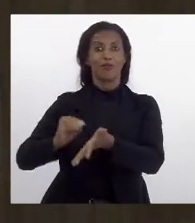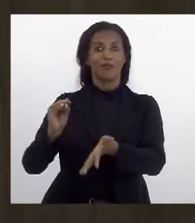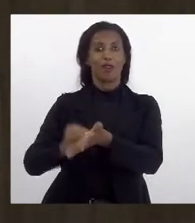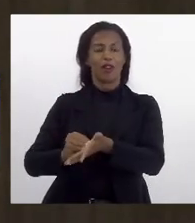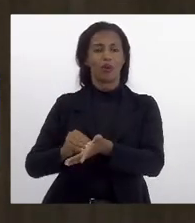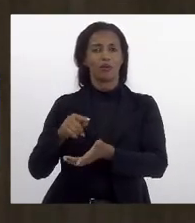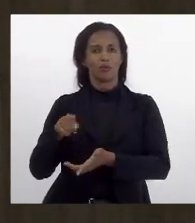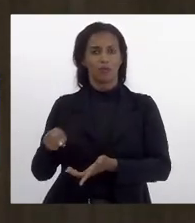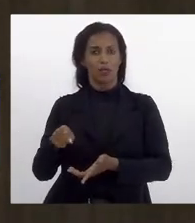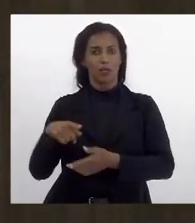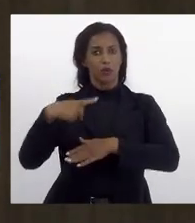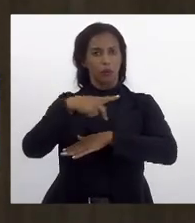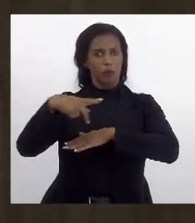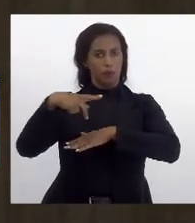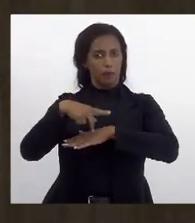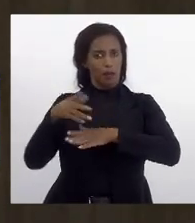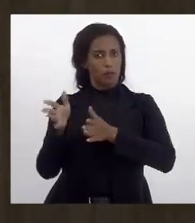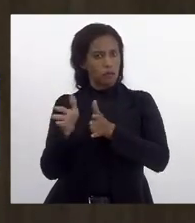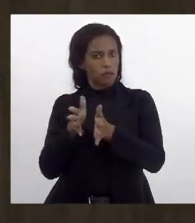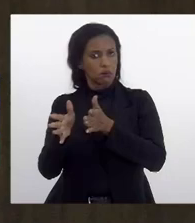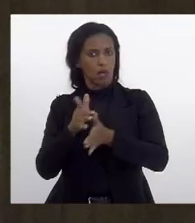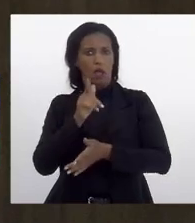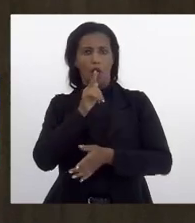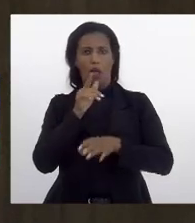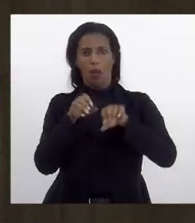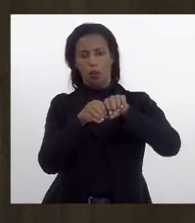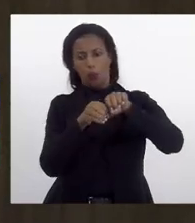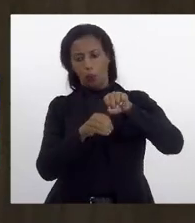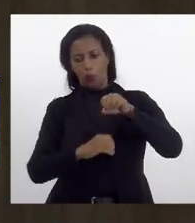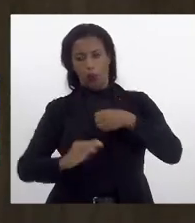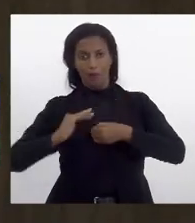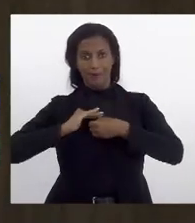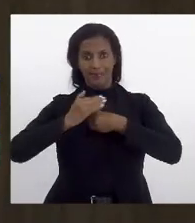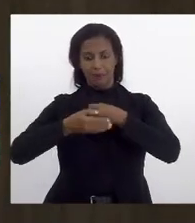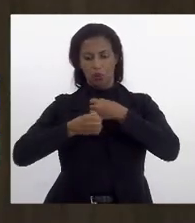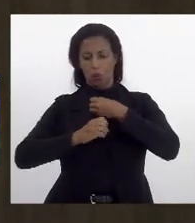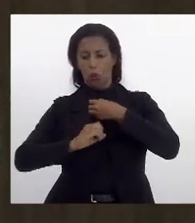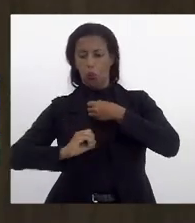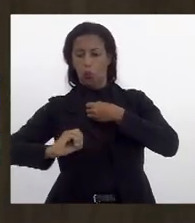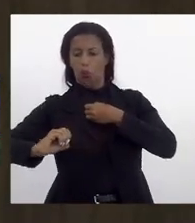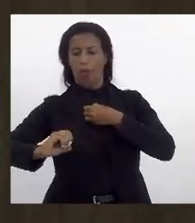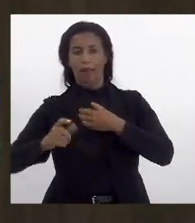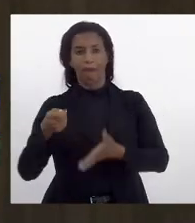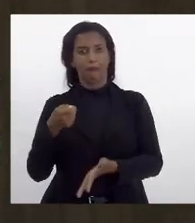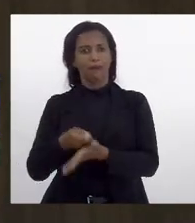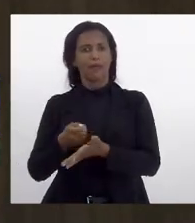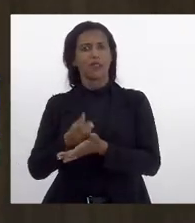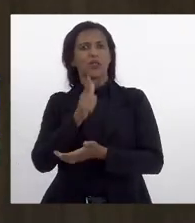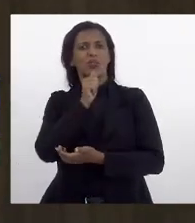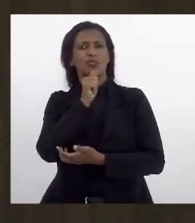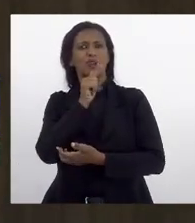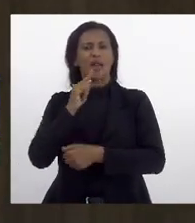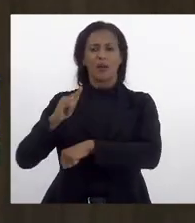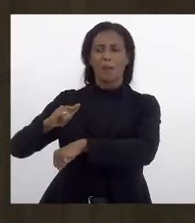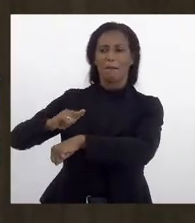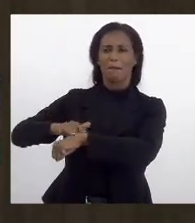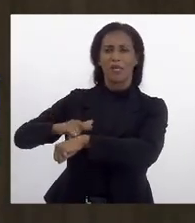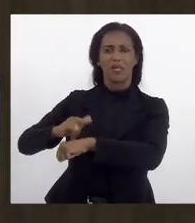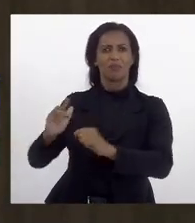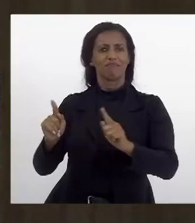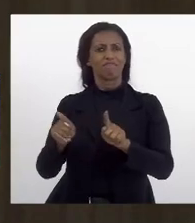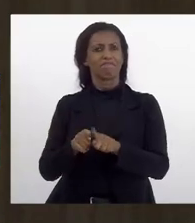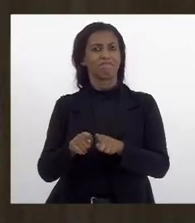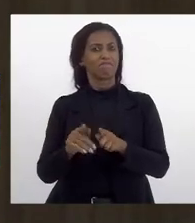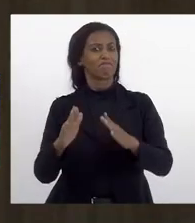que no nosso país o acesso a água encanada ao saneamento básico e a garantia por exemplo de um banheiro em casa